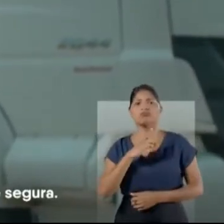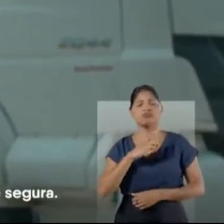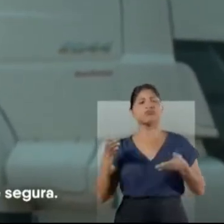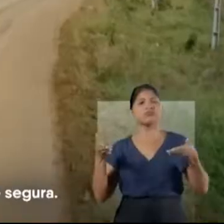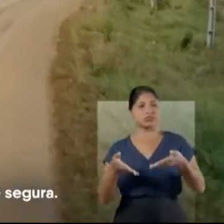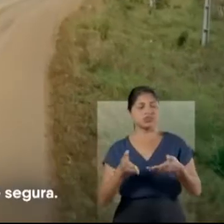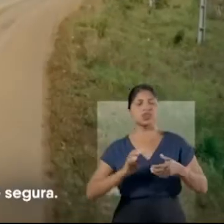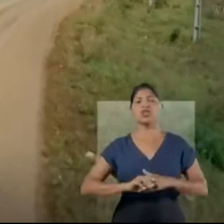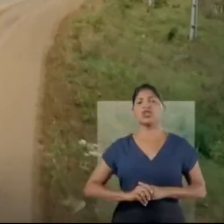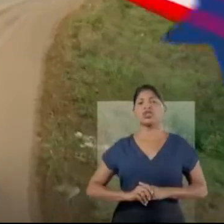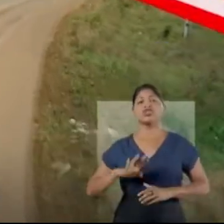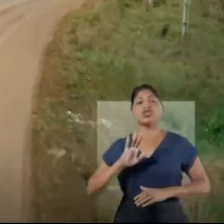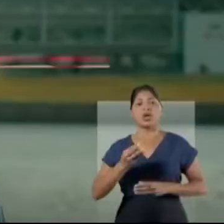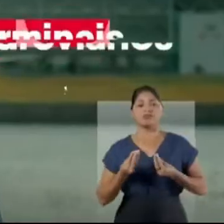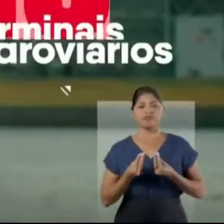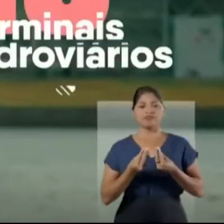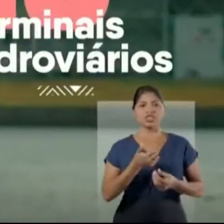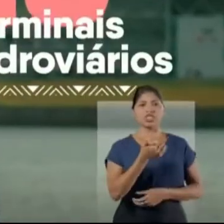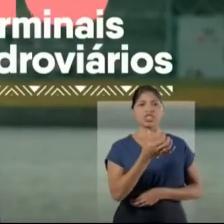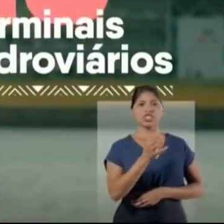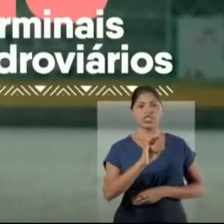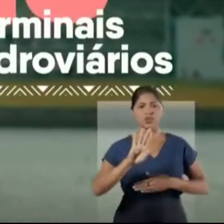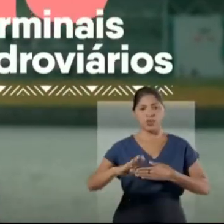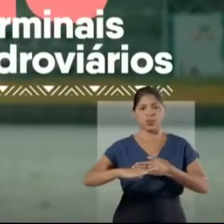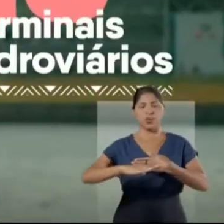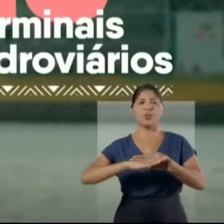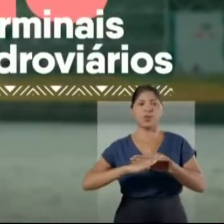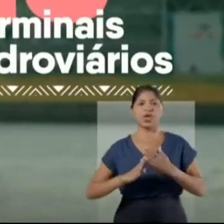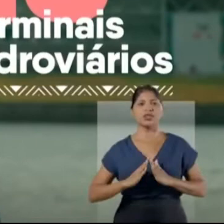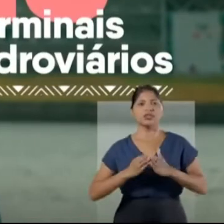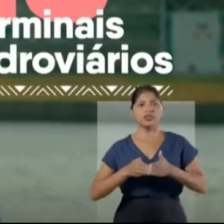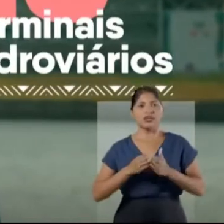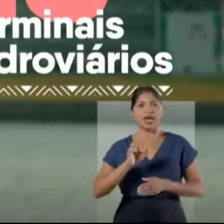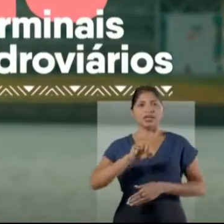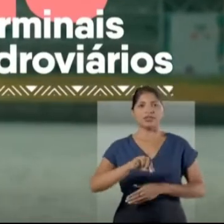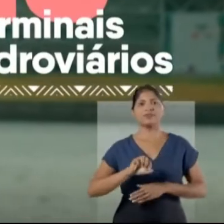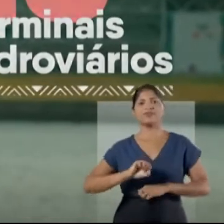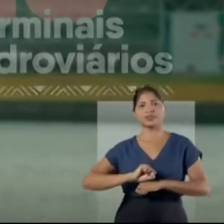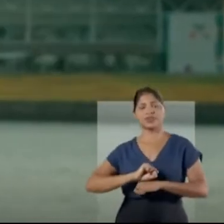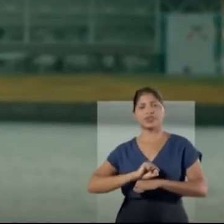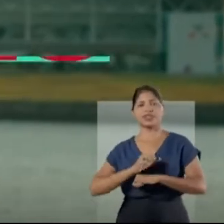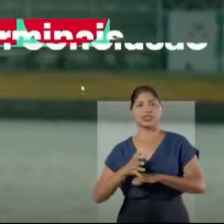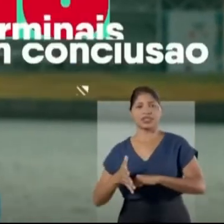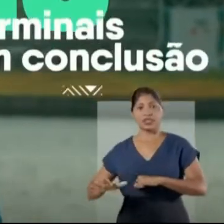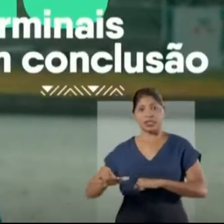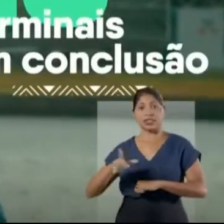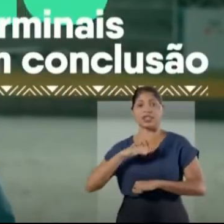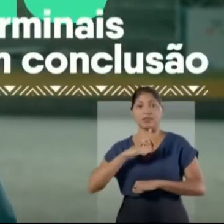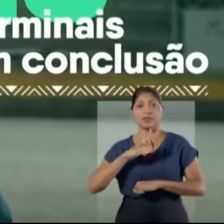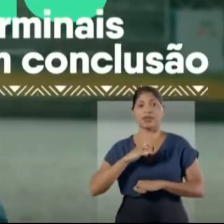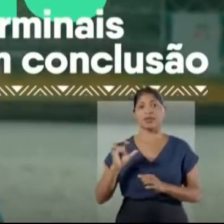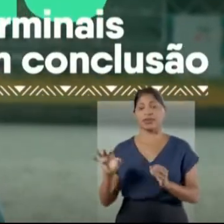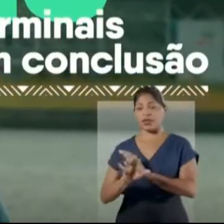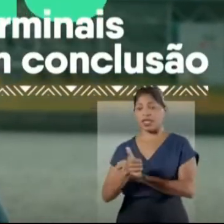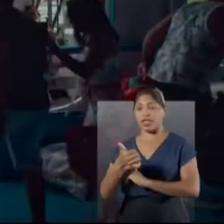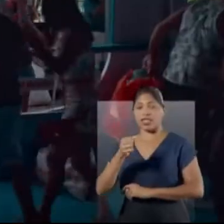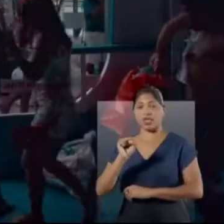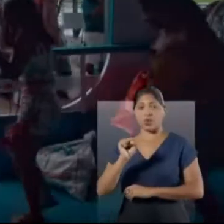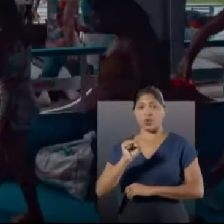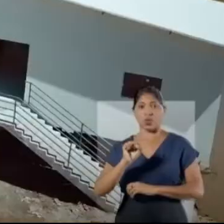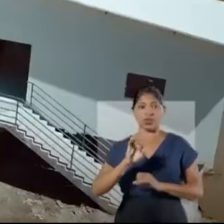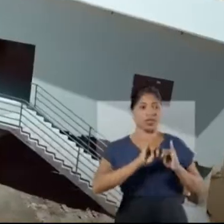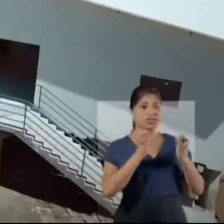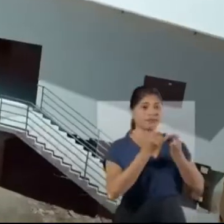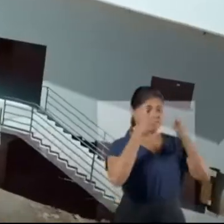com uma estrada boa e segura. Já entregamos 16 terminais hidroviários, como este de Santarém. E estamos concluindo mais 18.